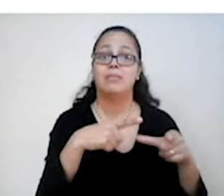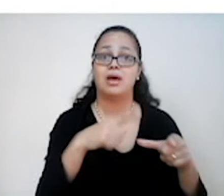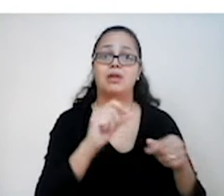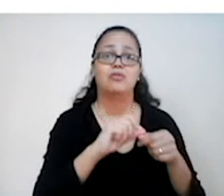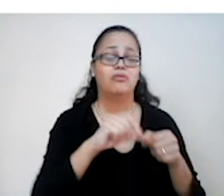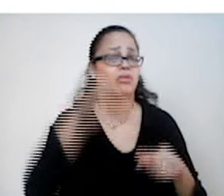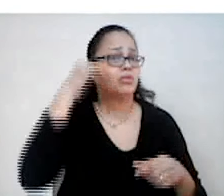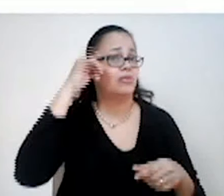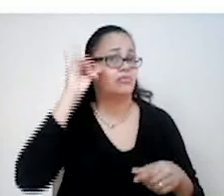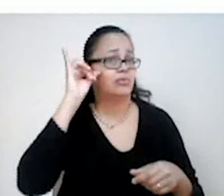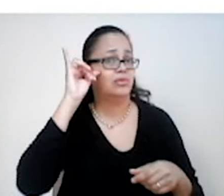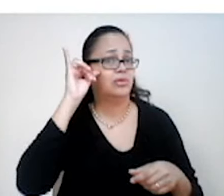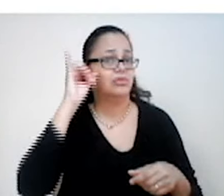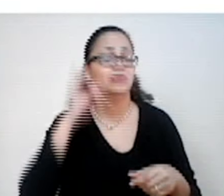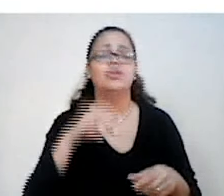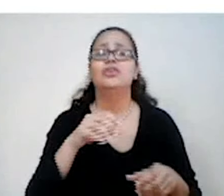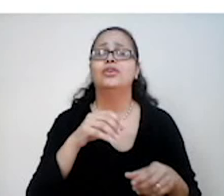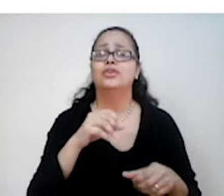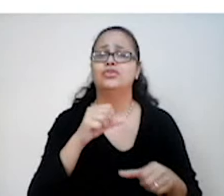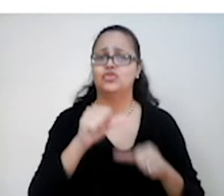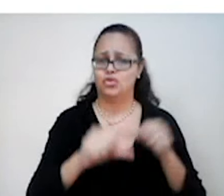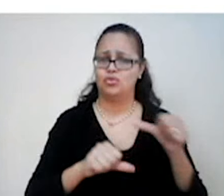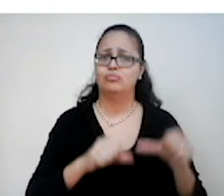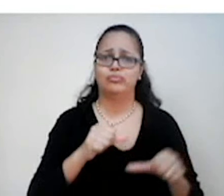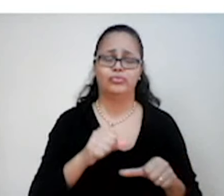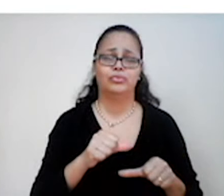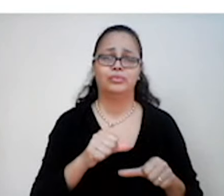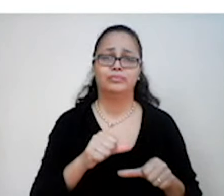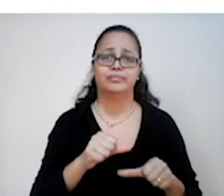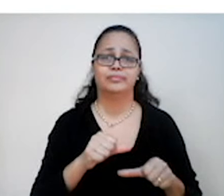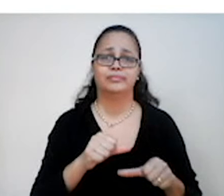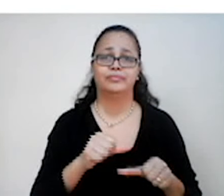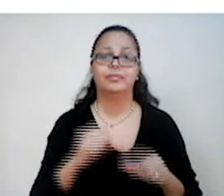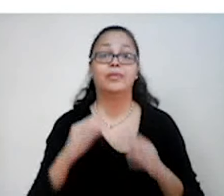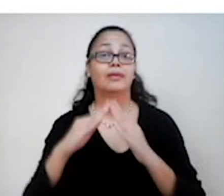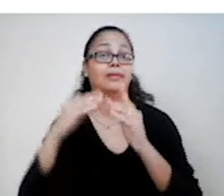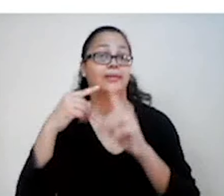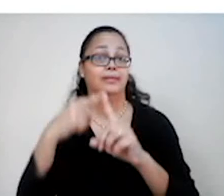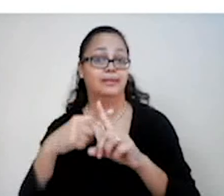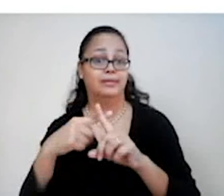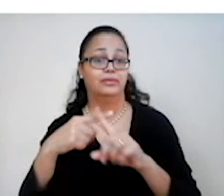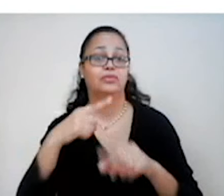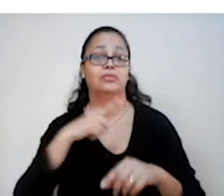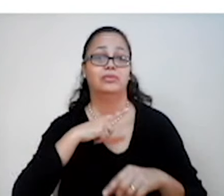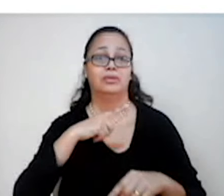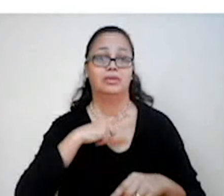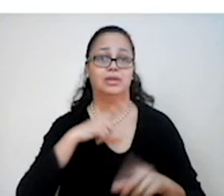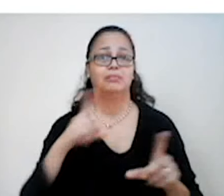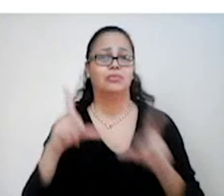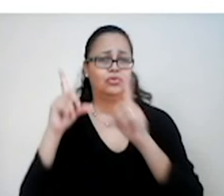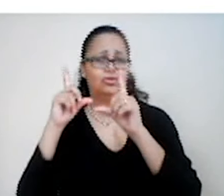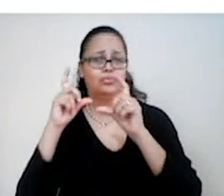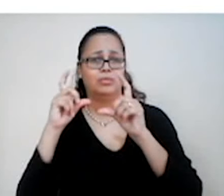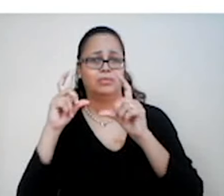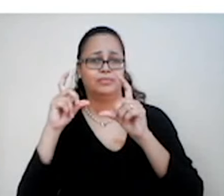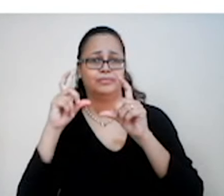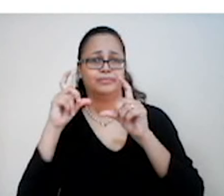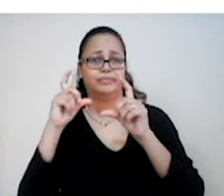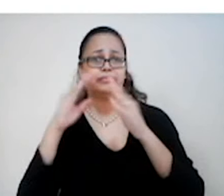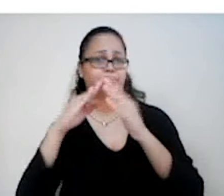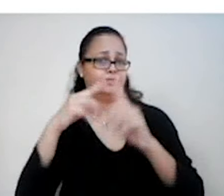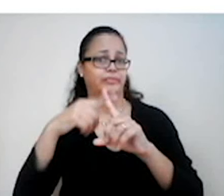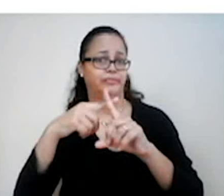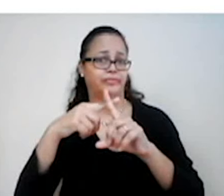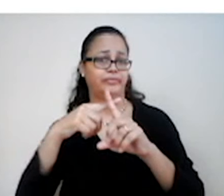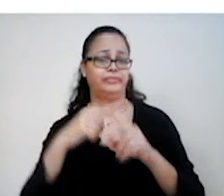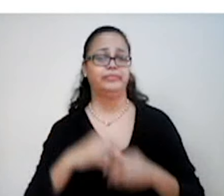relação de trabalho no feudo tinha mudado muito nesse período. O clero, né? Temos aqui uma imagem que retrata o clero medieval.